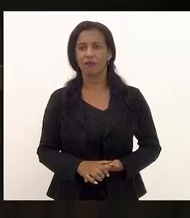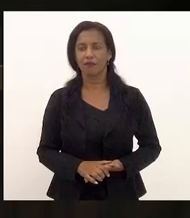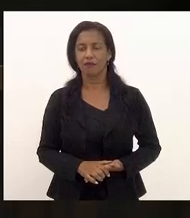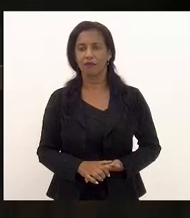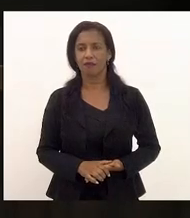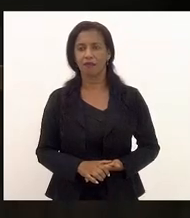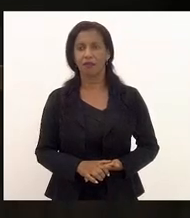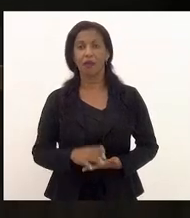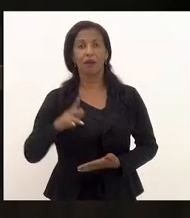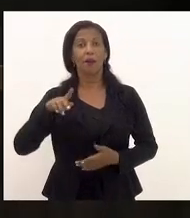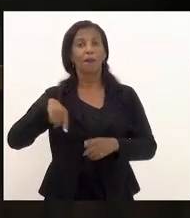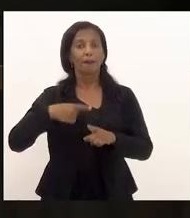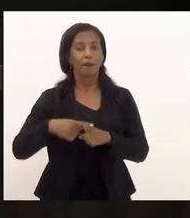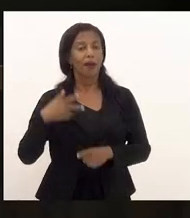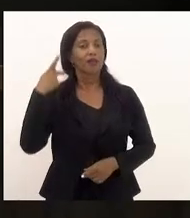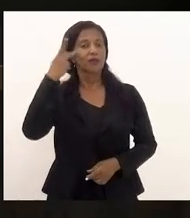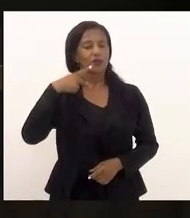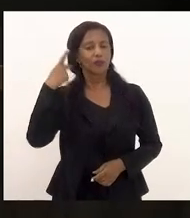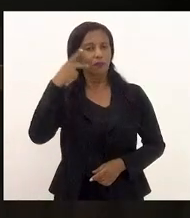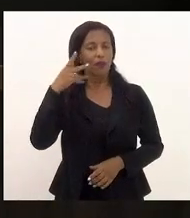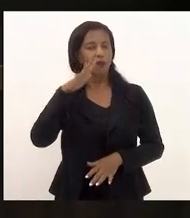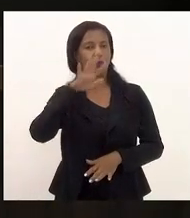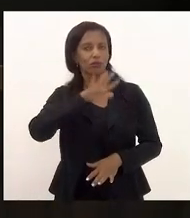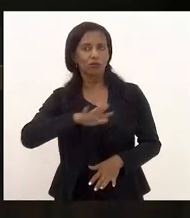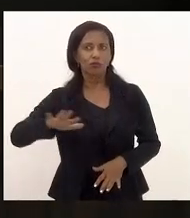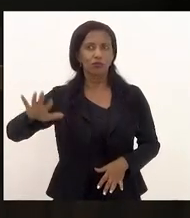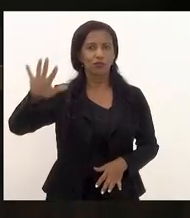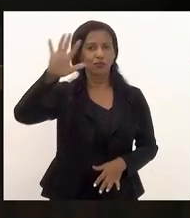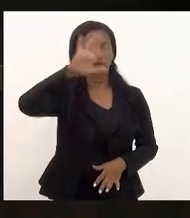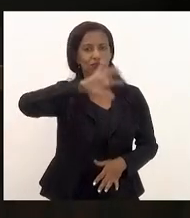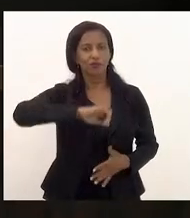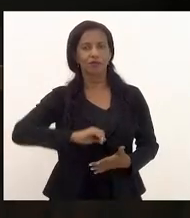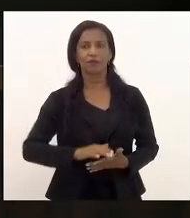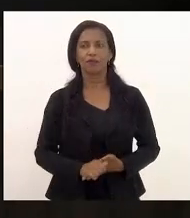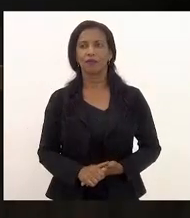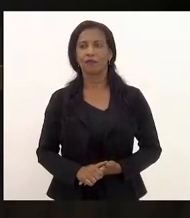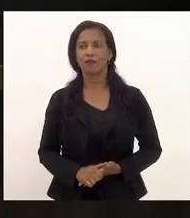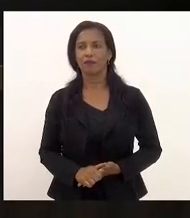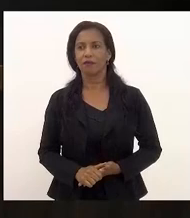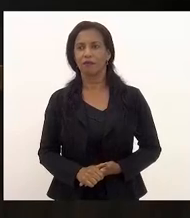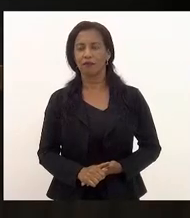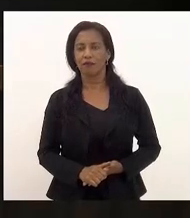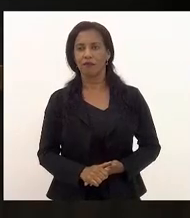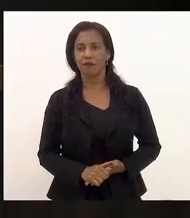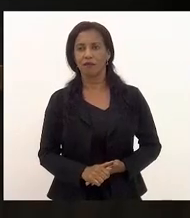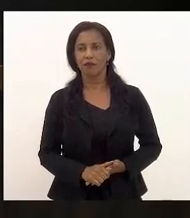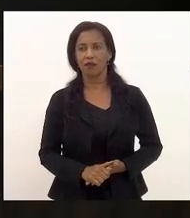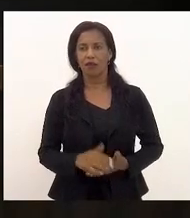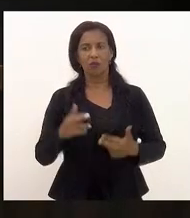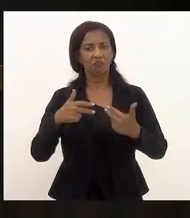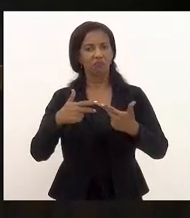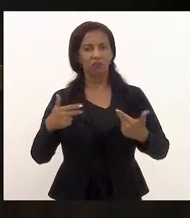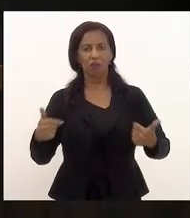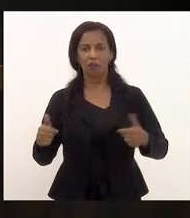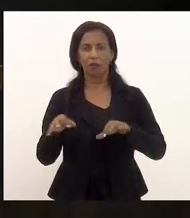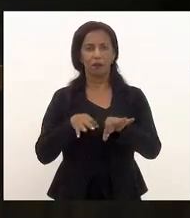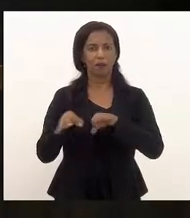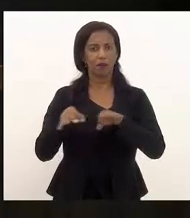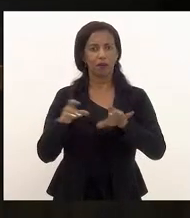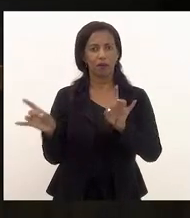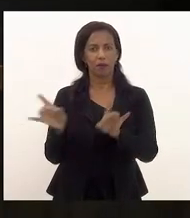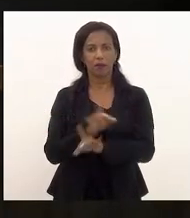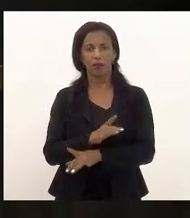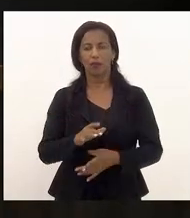vez mais os parlamentos do território brasileiro de todos os estados estejam sempre qualificados preparados e